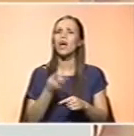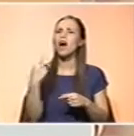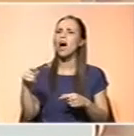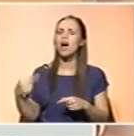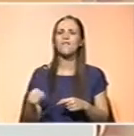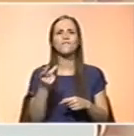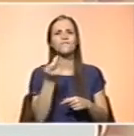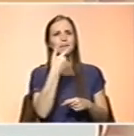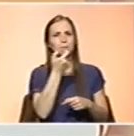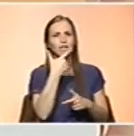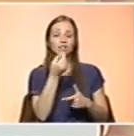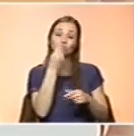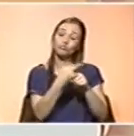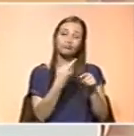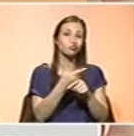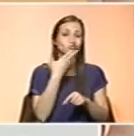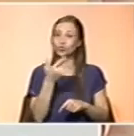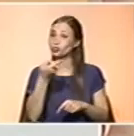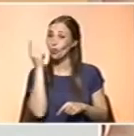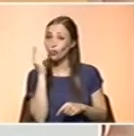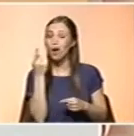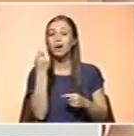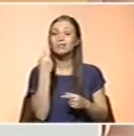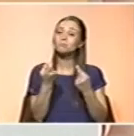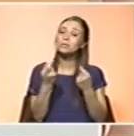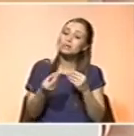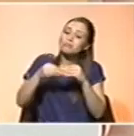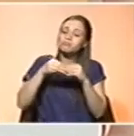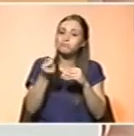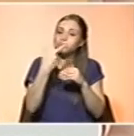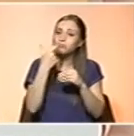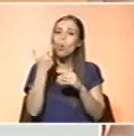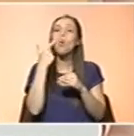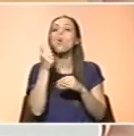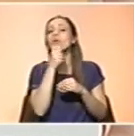fornecidas para a alimentação não chegam. Às vezes é preciso um reforço. Vamos ver em que situações.